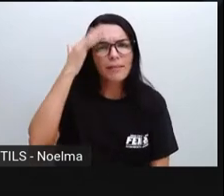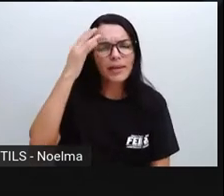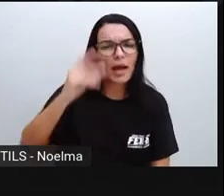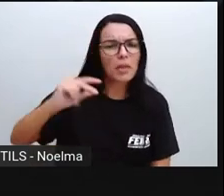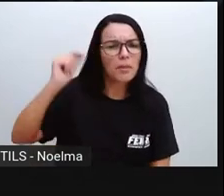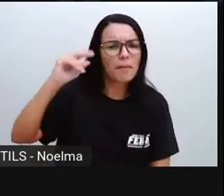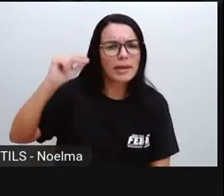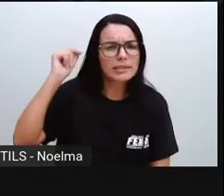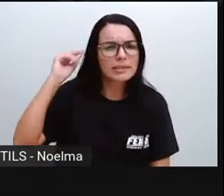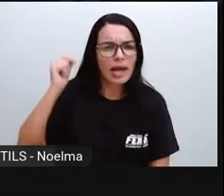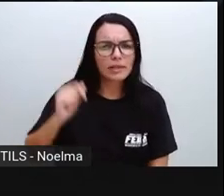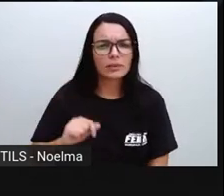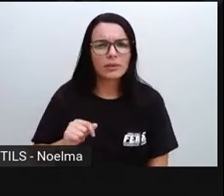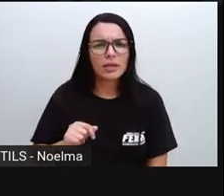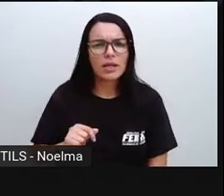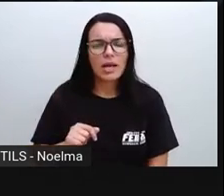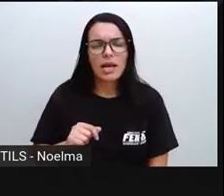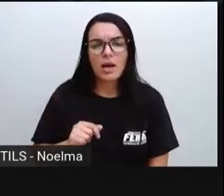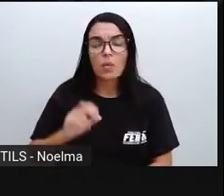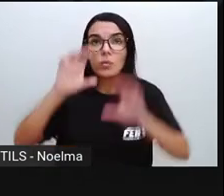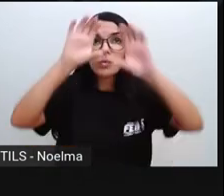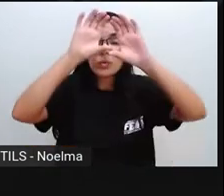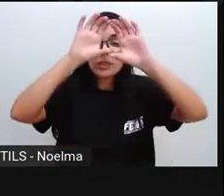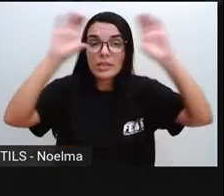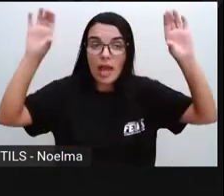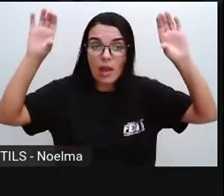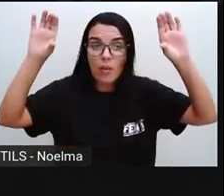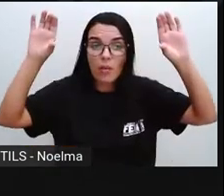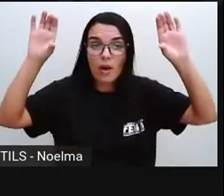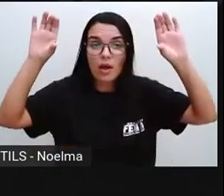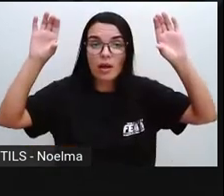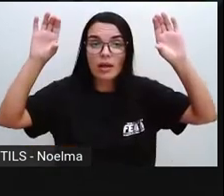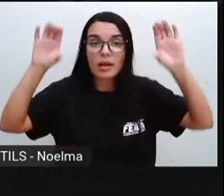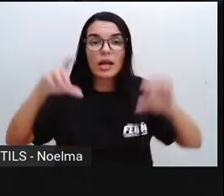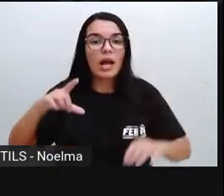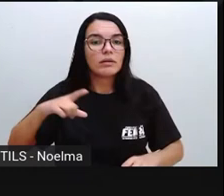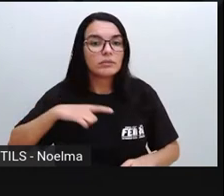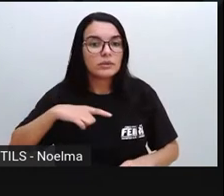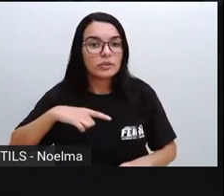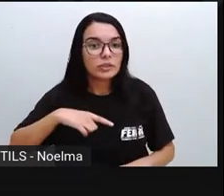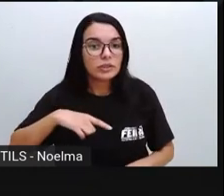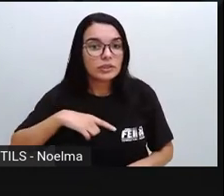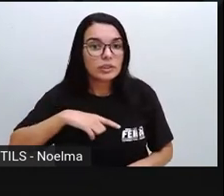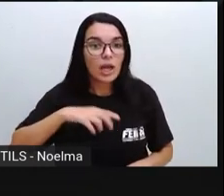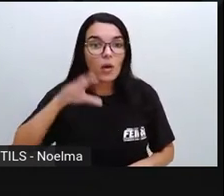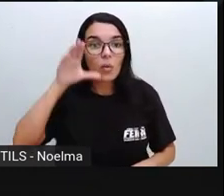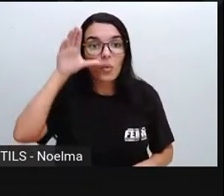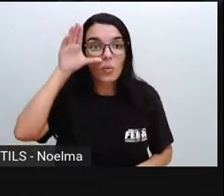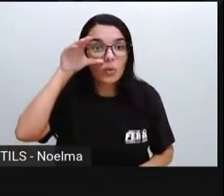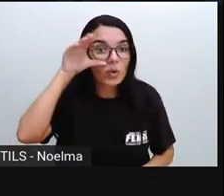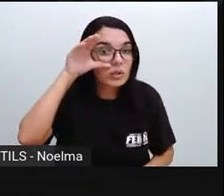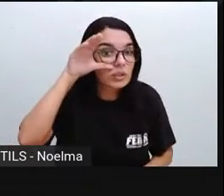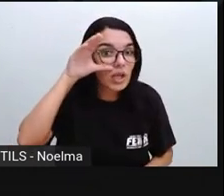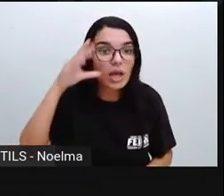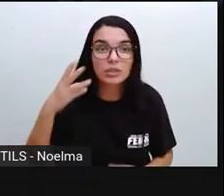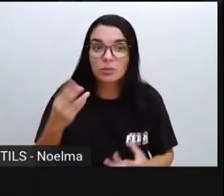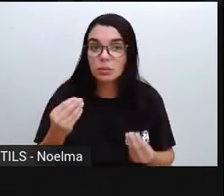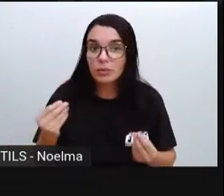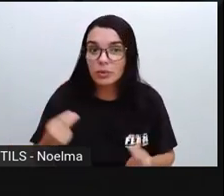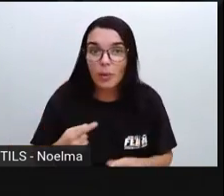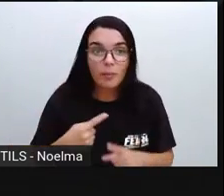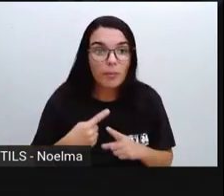antigos, eles também queriam entender como era o céu, estudar ali, né? O céu,